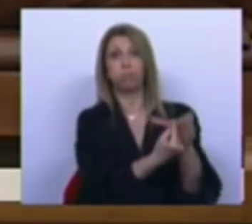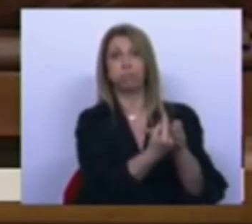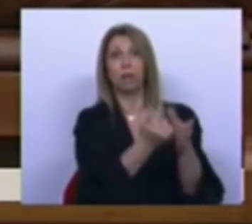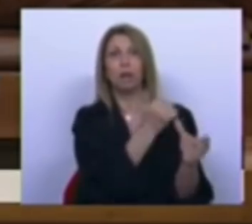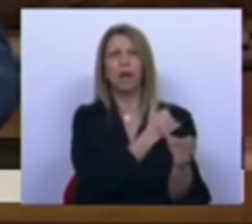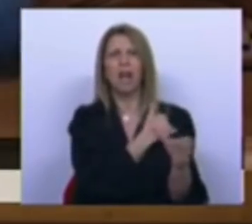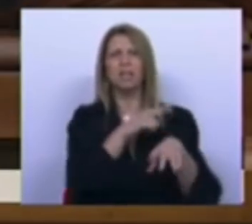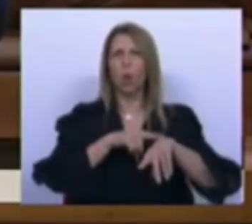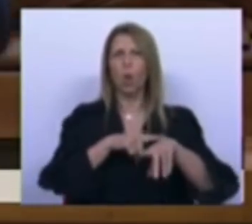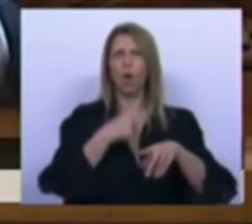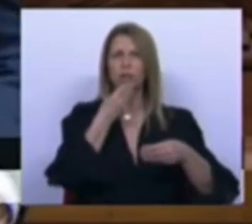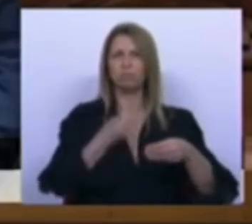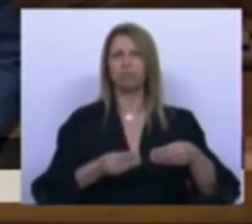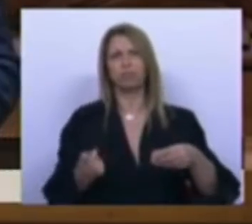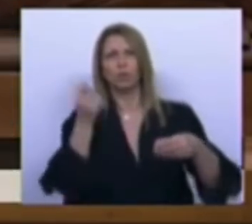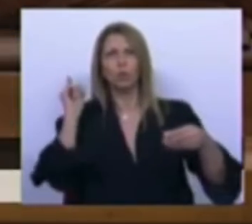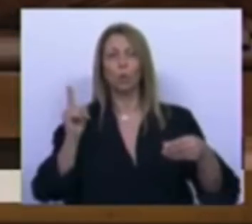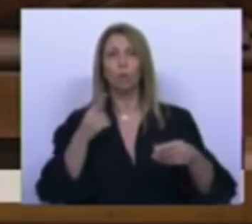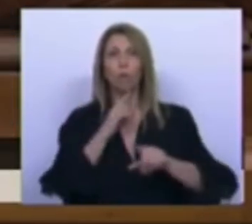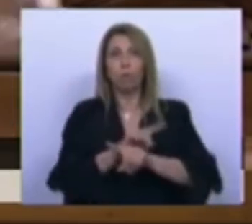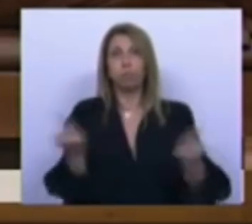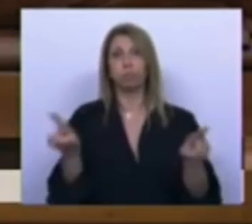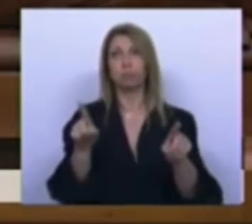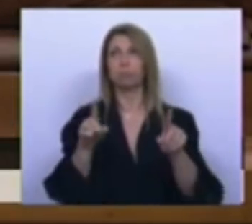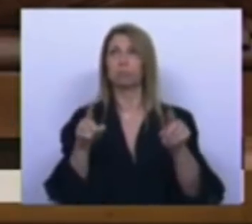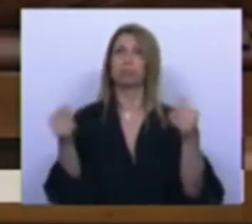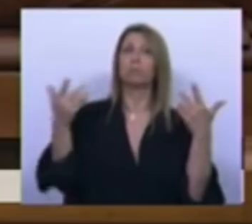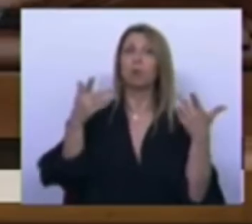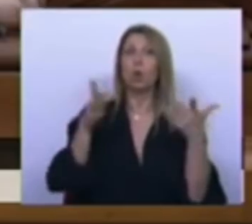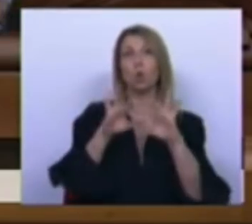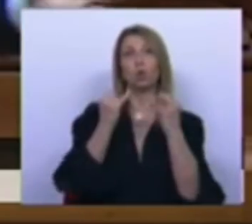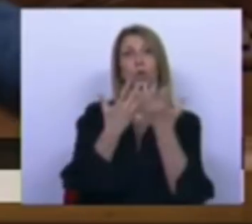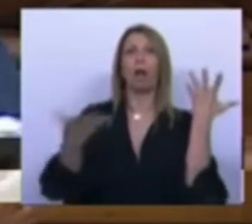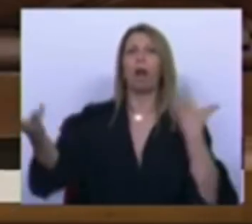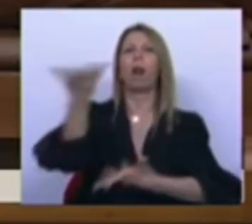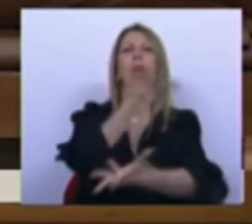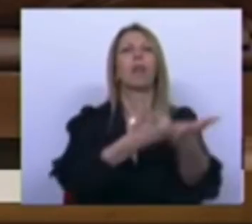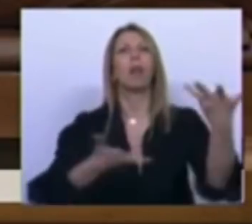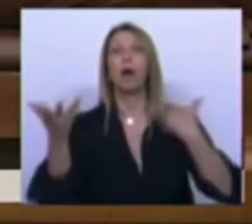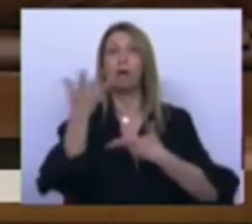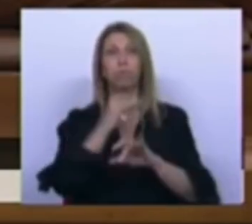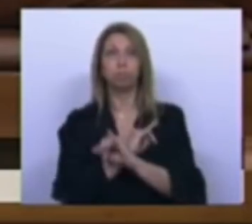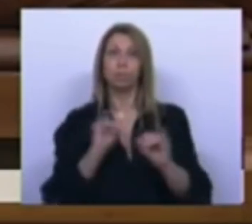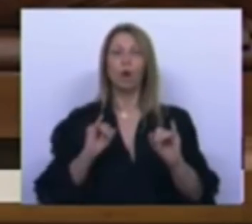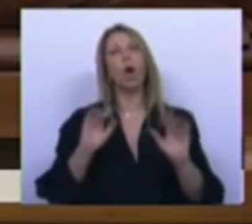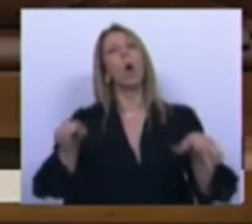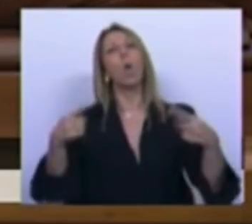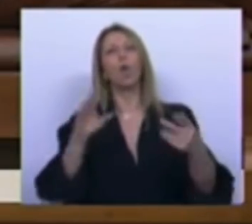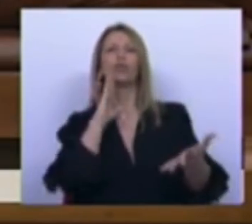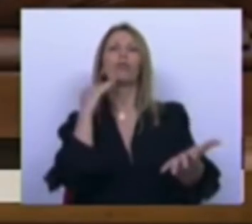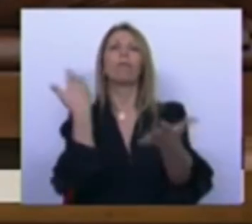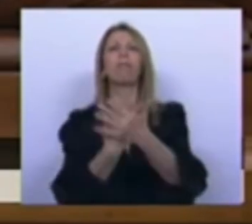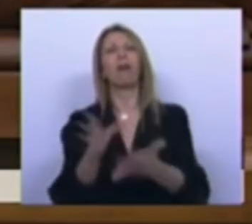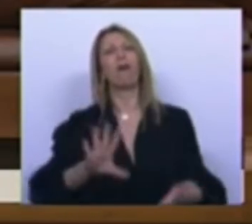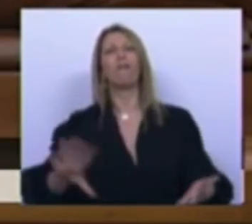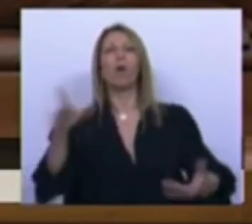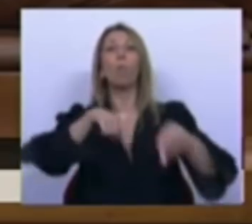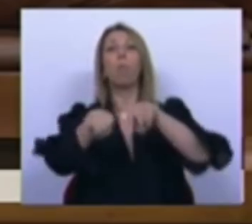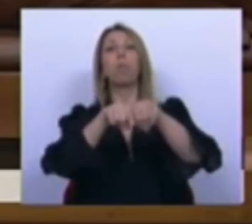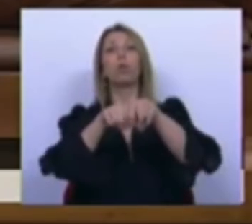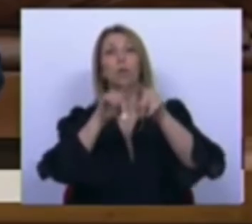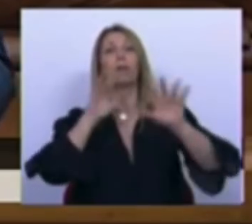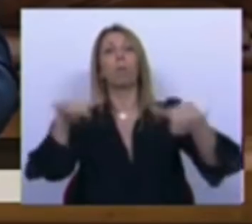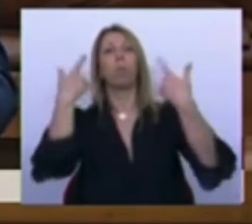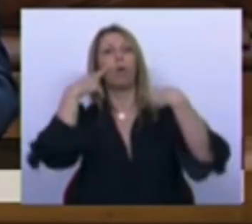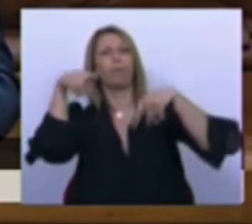estar confinadas. Que impediram a vida social e deram a outros uma passadeira política para se poderem pronunciar. Ninguém